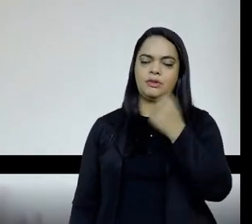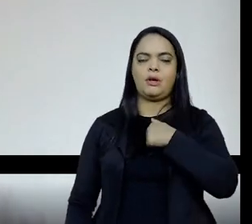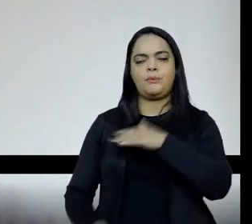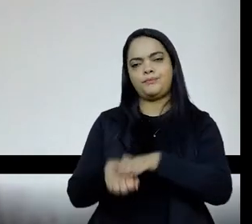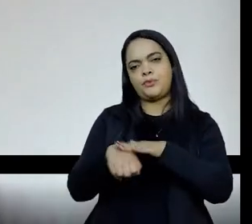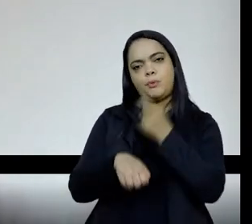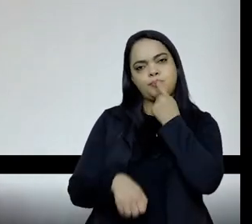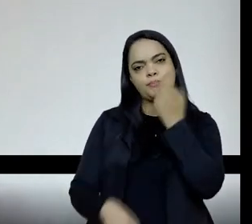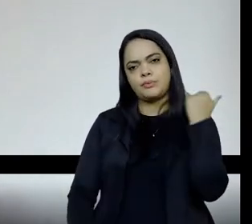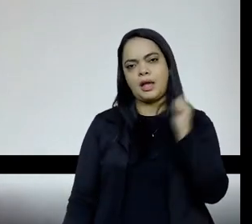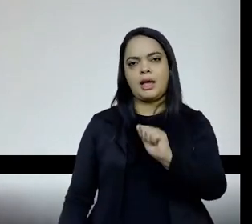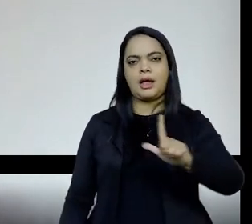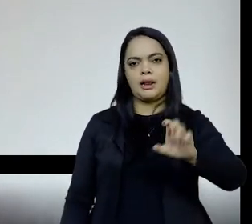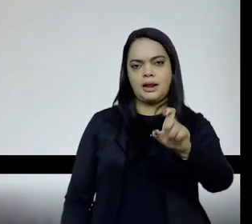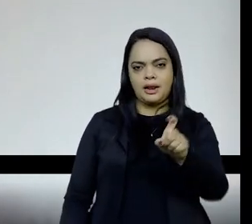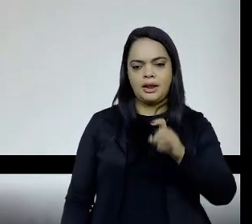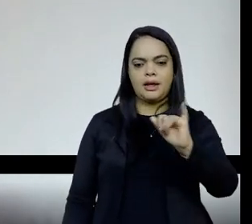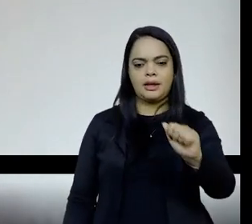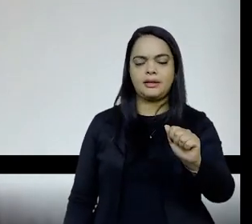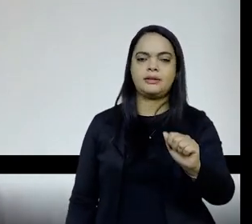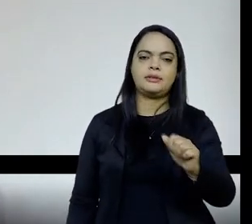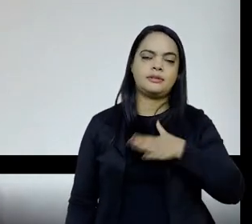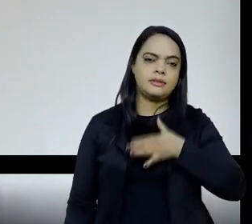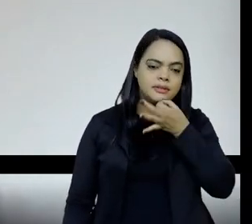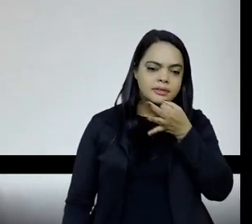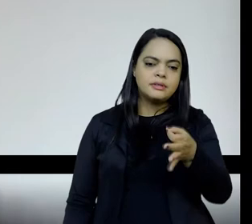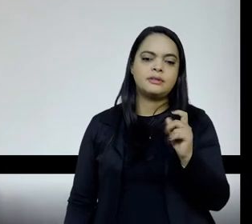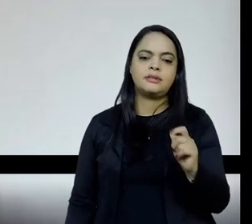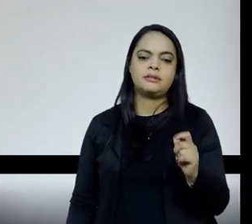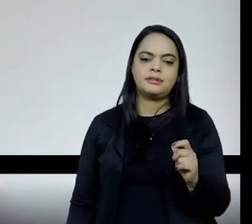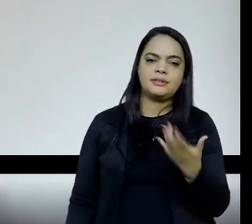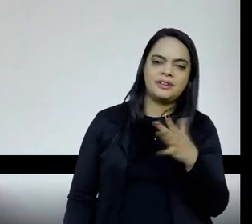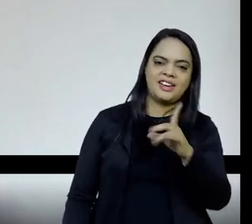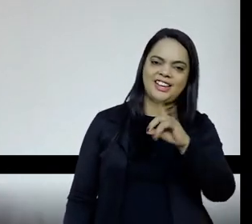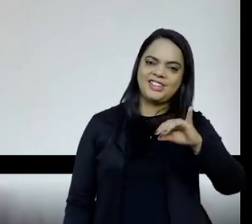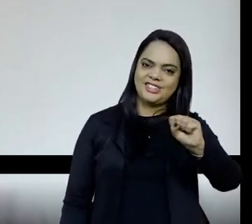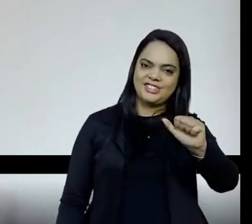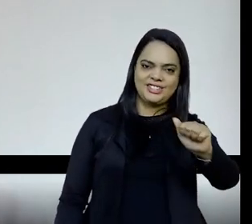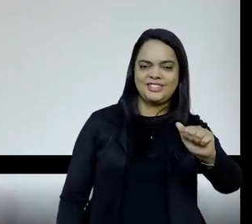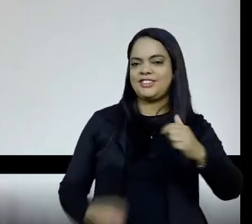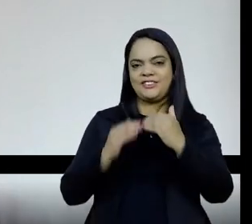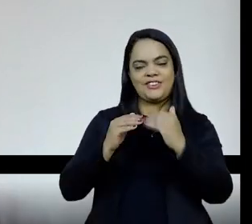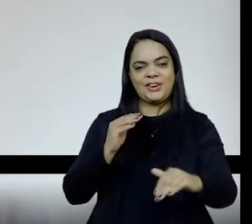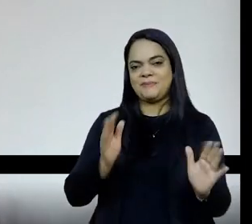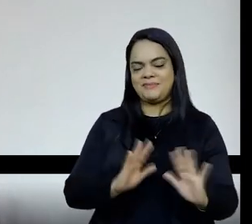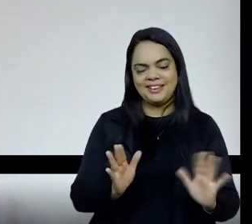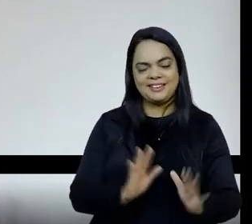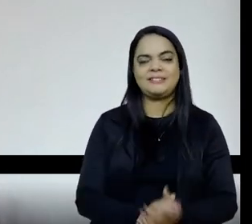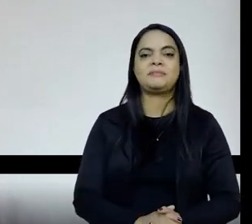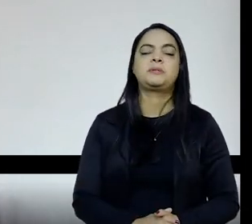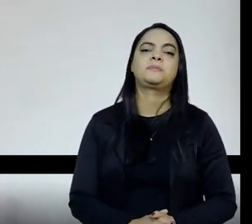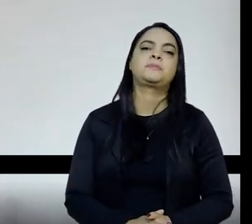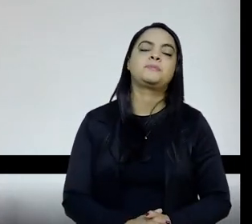que eu acho que... Eu sei que a Dilsa vai brigar comigo, Alex, fala assim, olha, acho que a principal